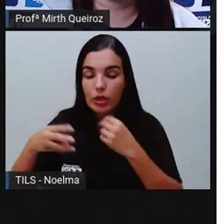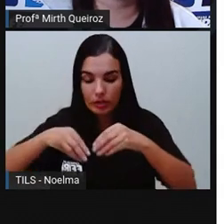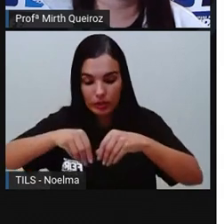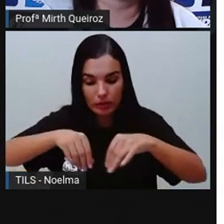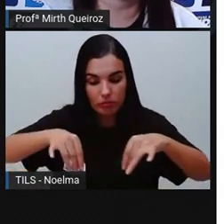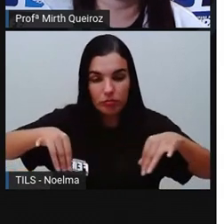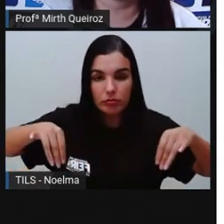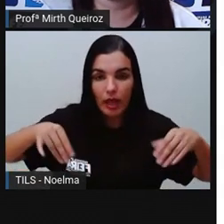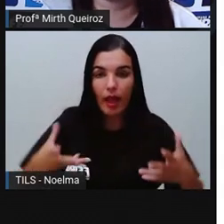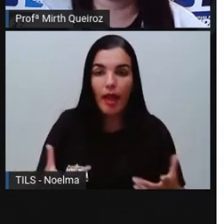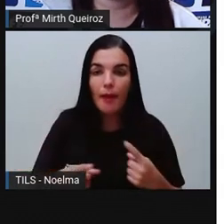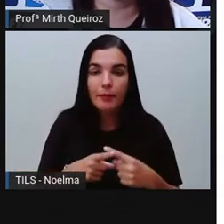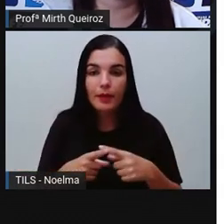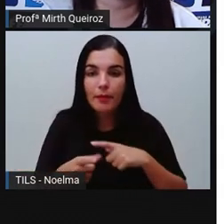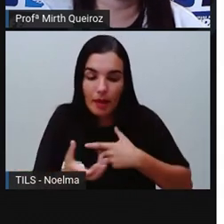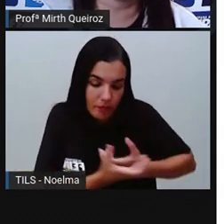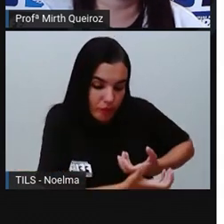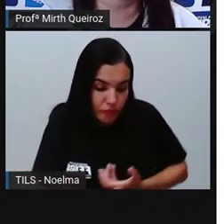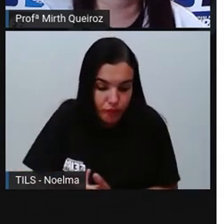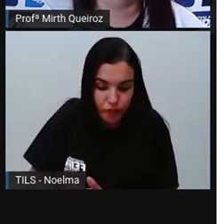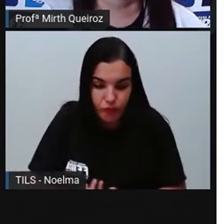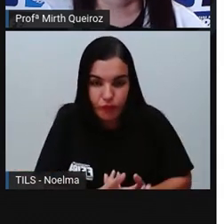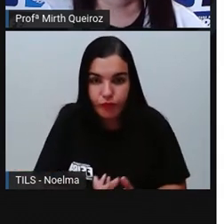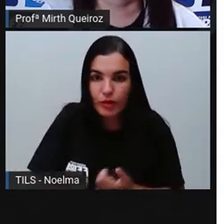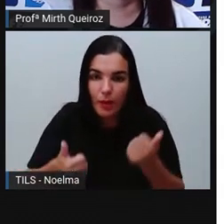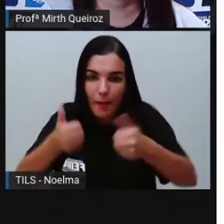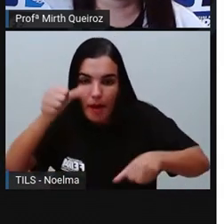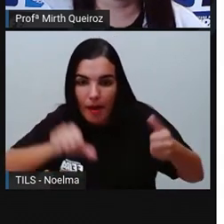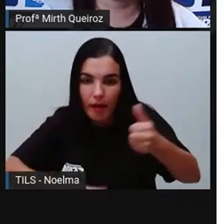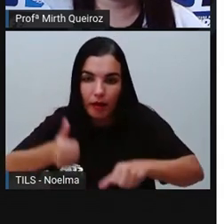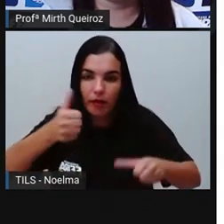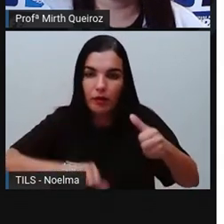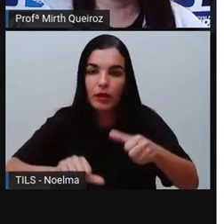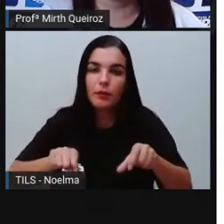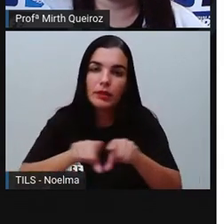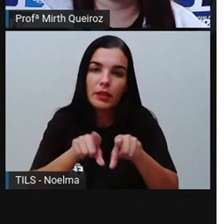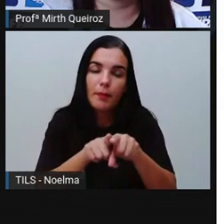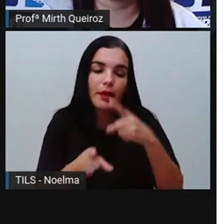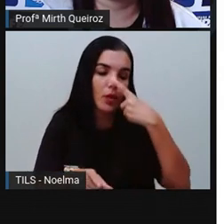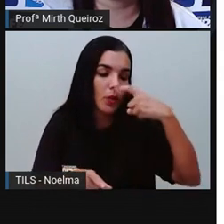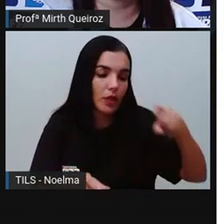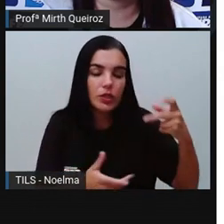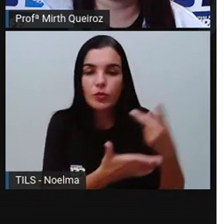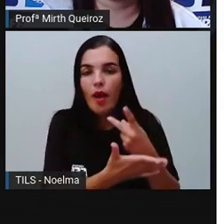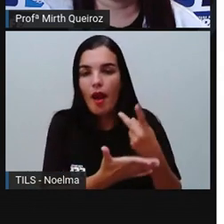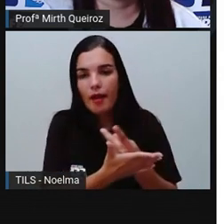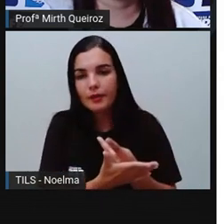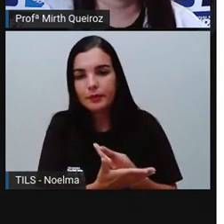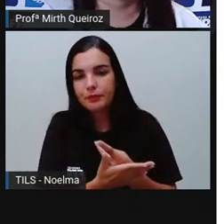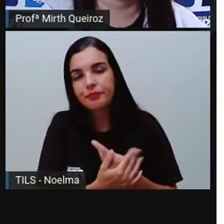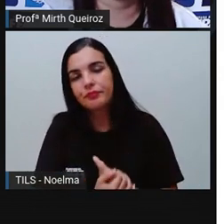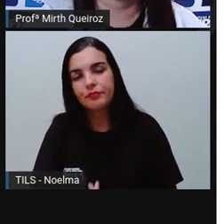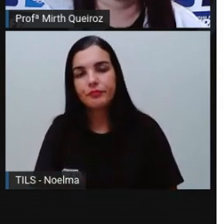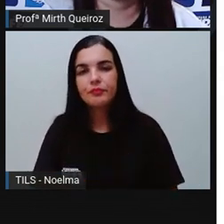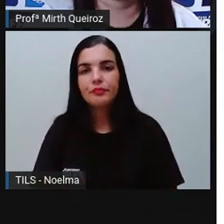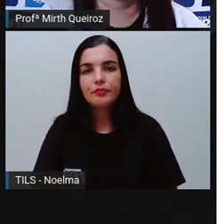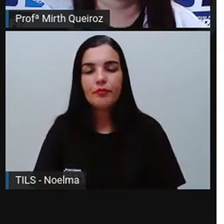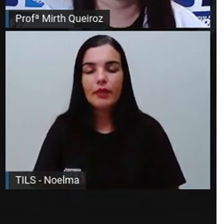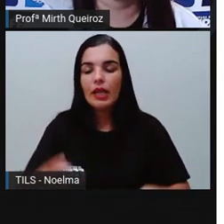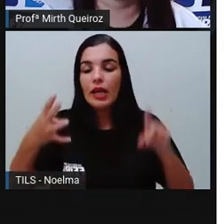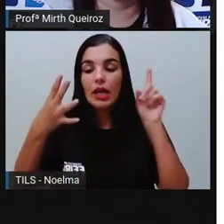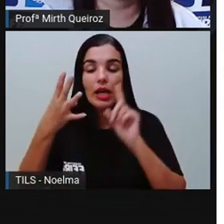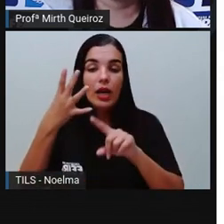agrotóxicos, fertilizantes, produtos químicos e o próprio descarte incorreto do lixo também vão gerar aí